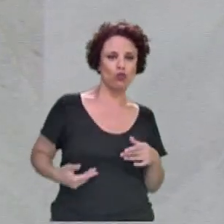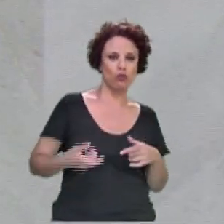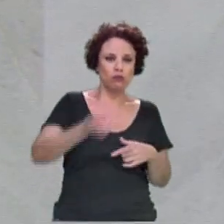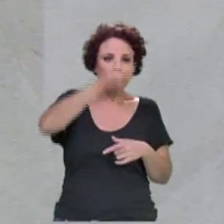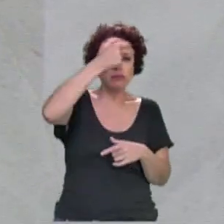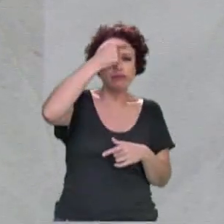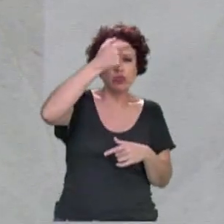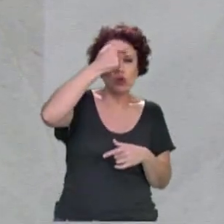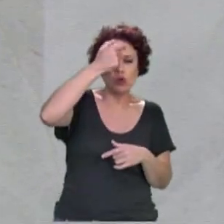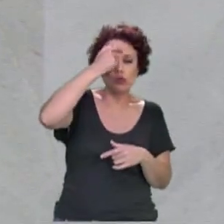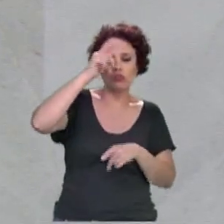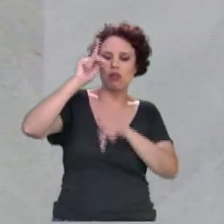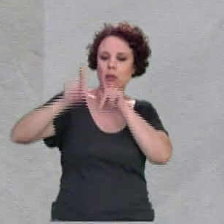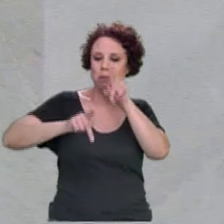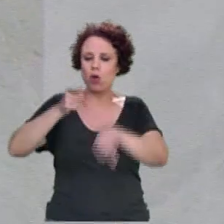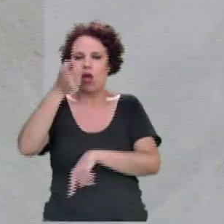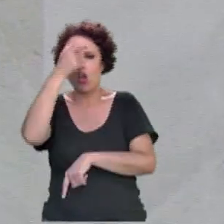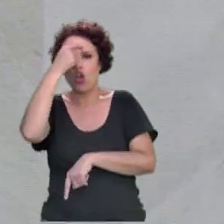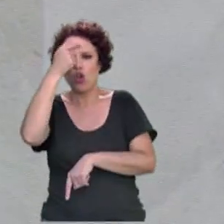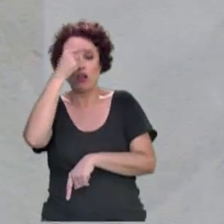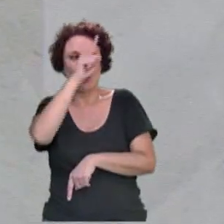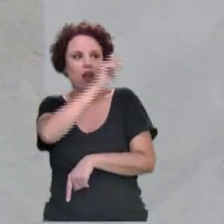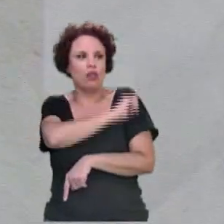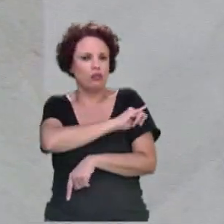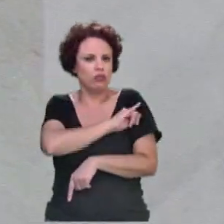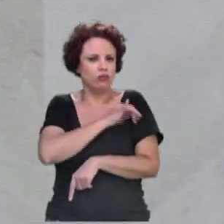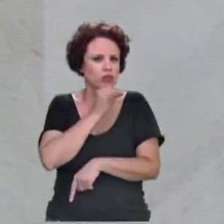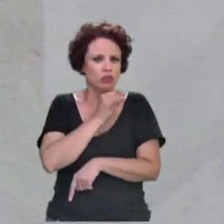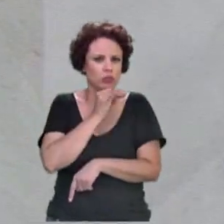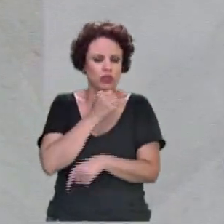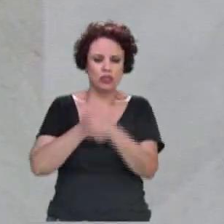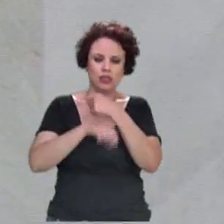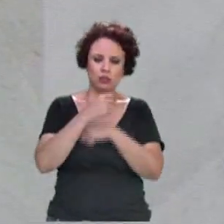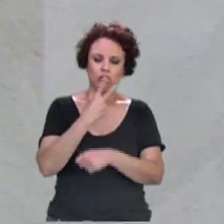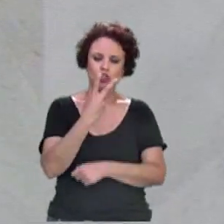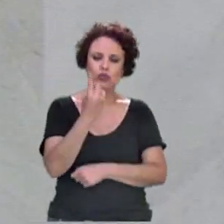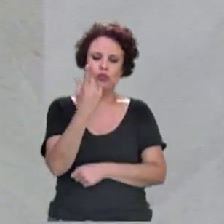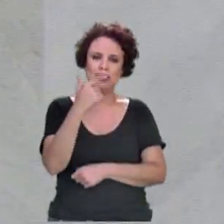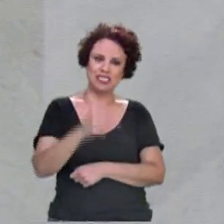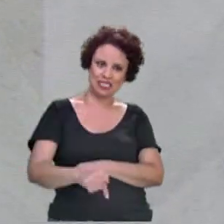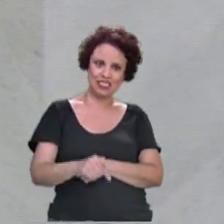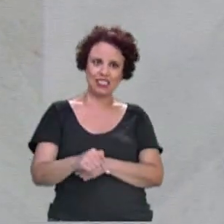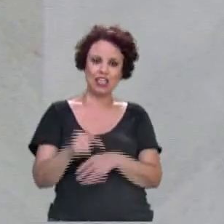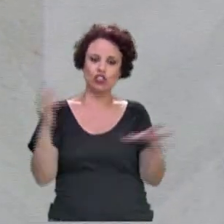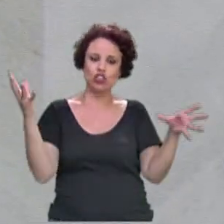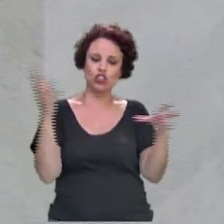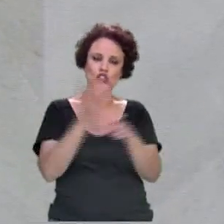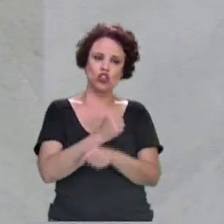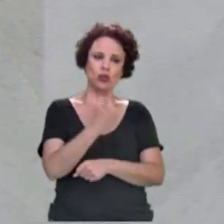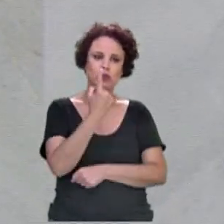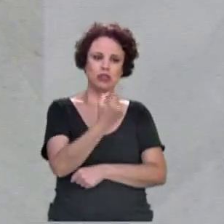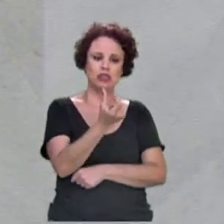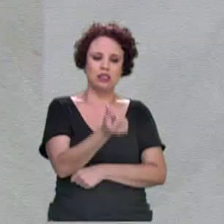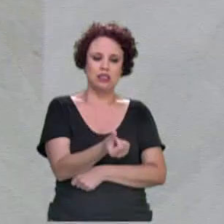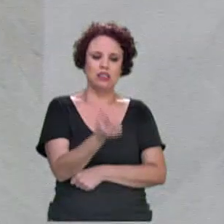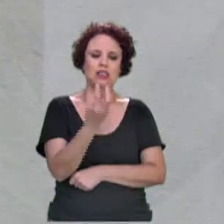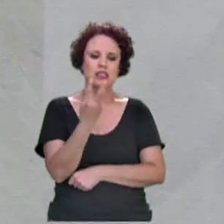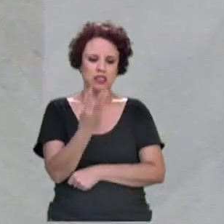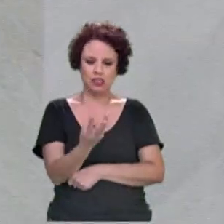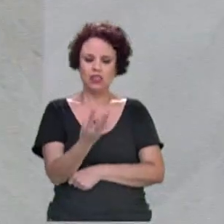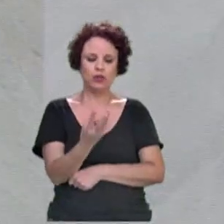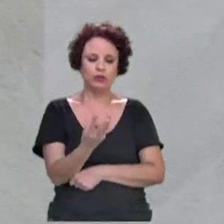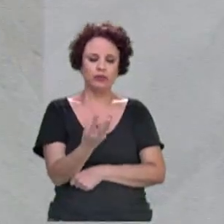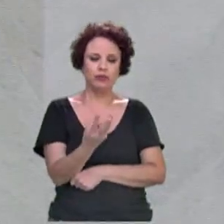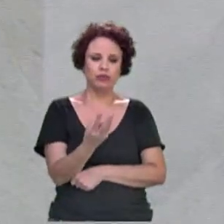com a conscientização da população. No Rio de Janeiro, por exemplo, em 2017 morreram 163 policiais.